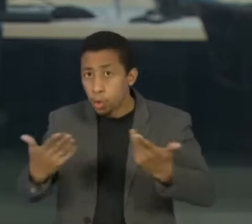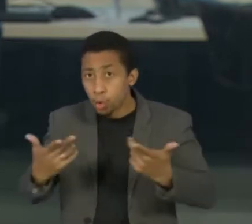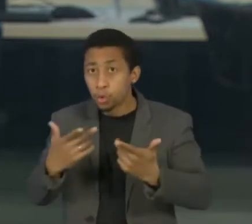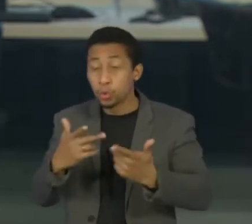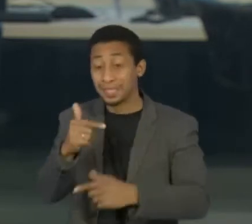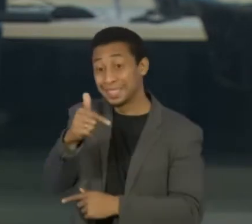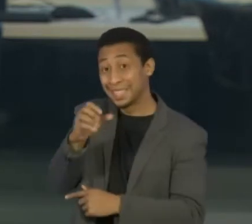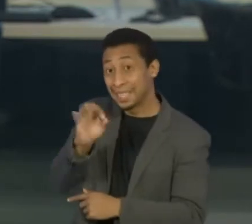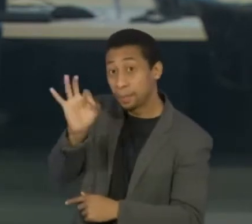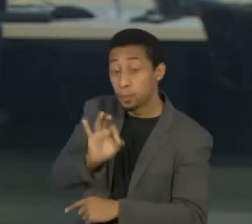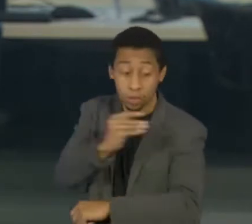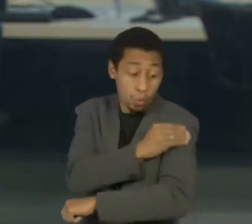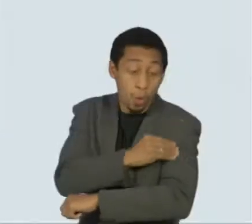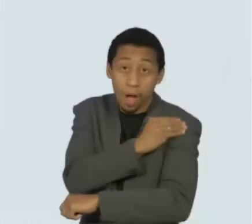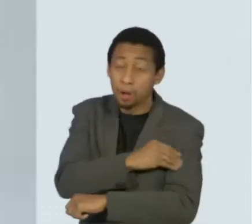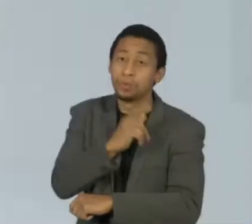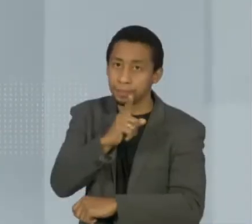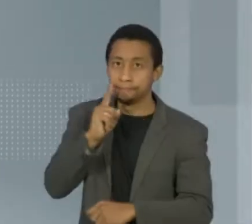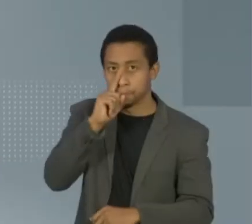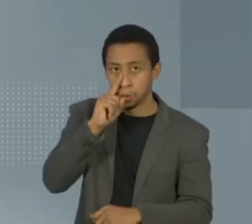é ainda mais perigoso.